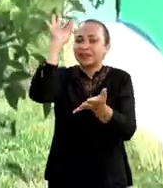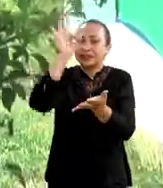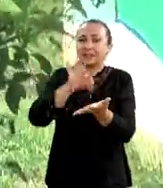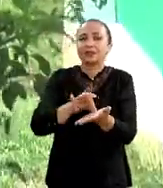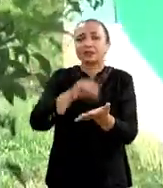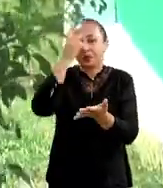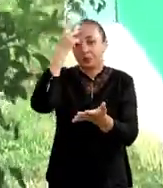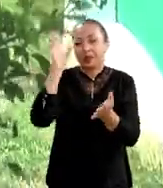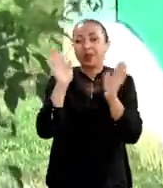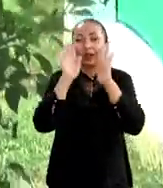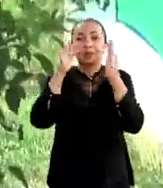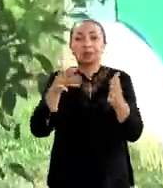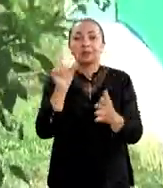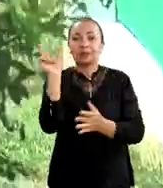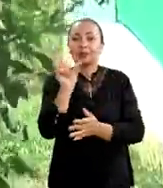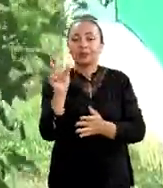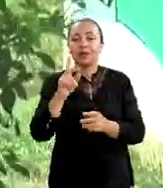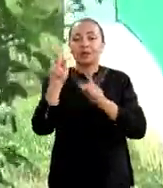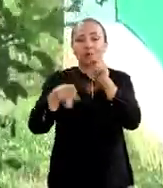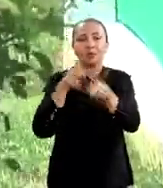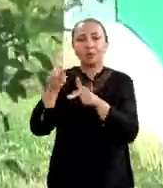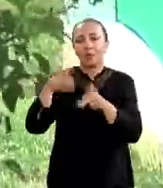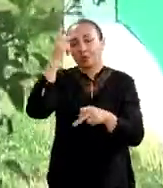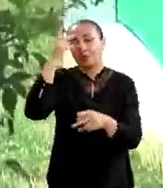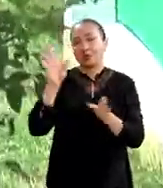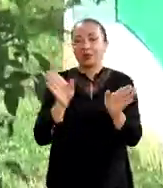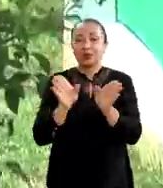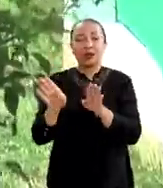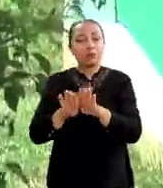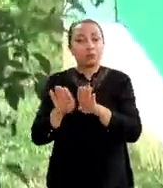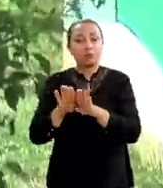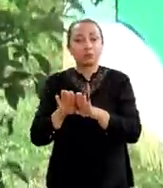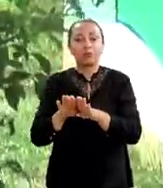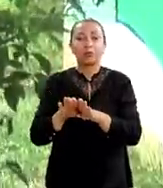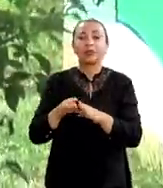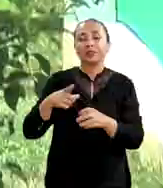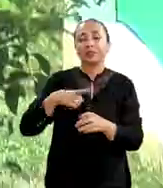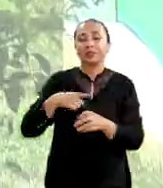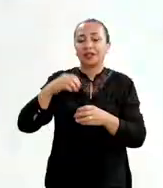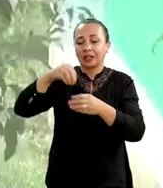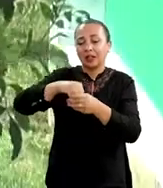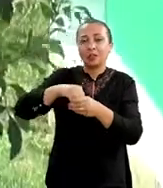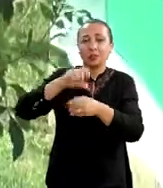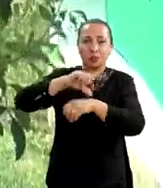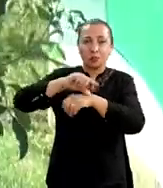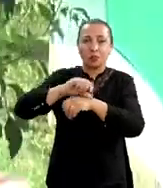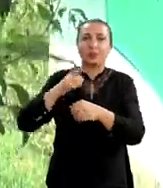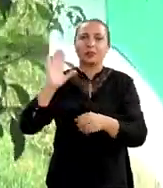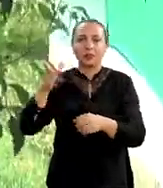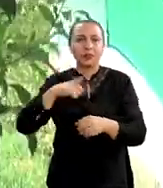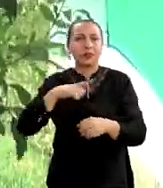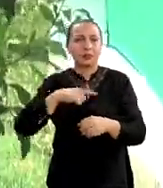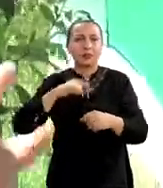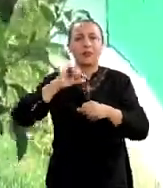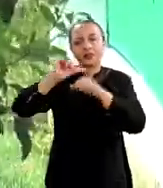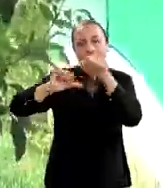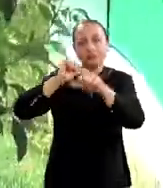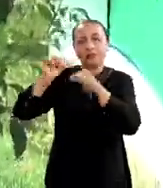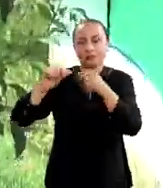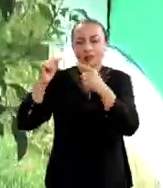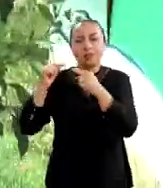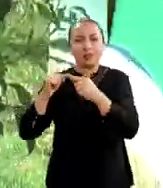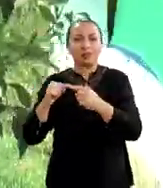específicos para essa parcela da população através de sensores embarcados nos dispositivos. Nós já temos o desenvolvimento de